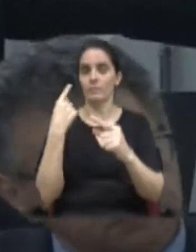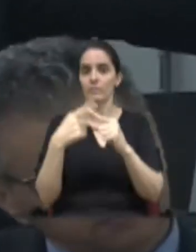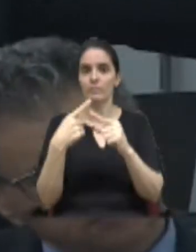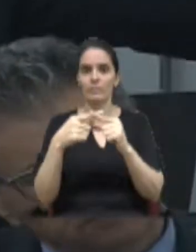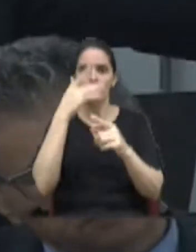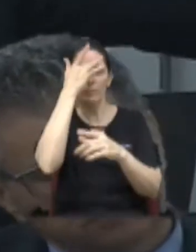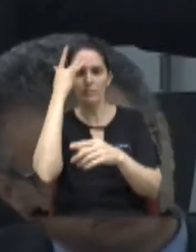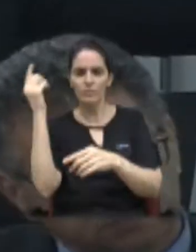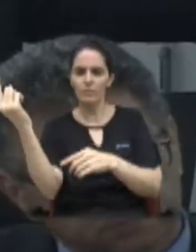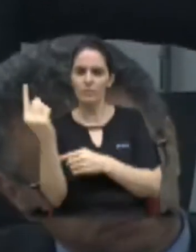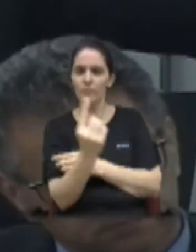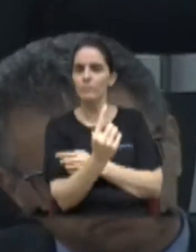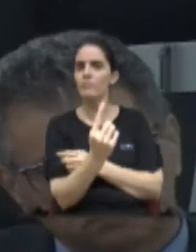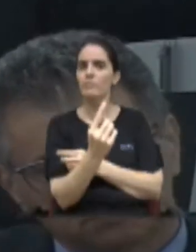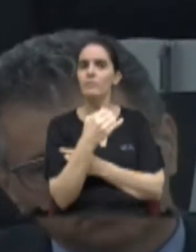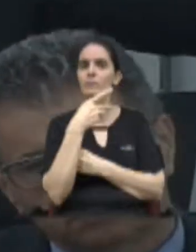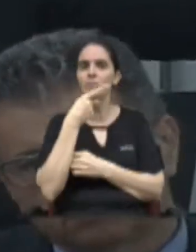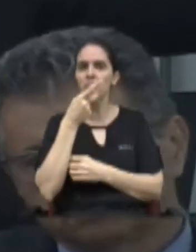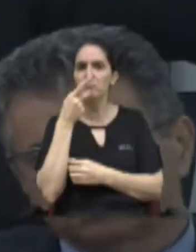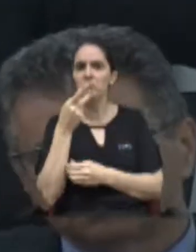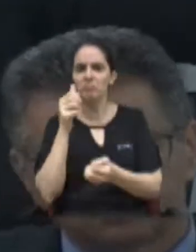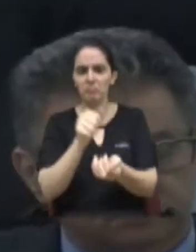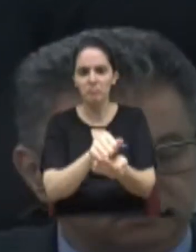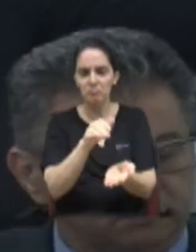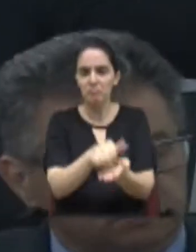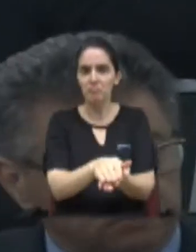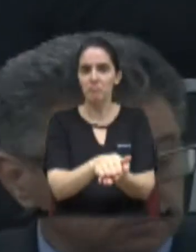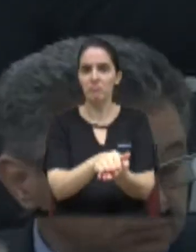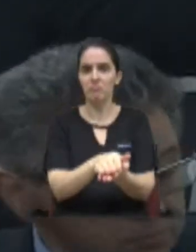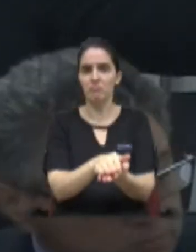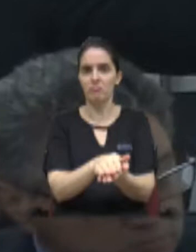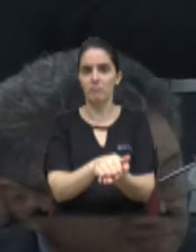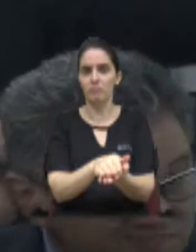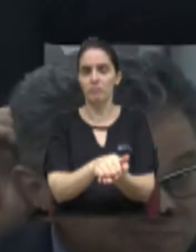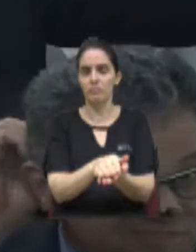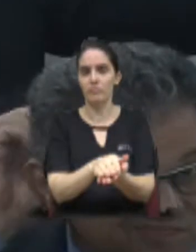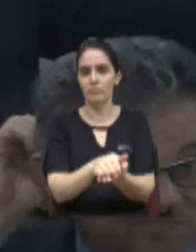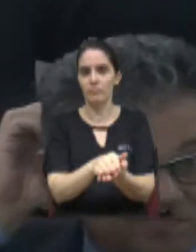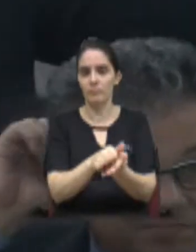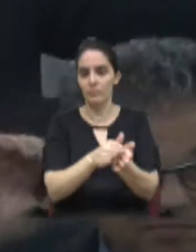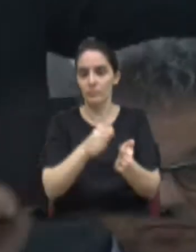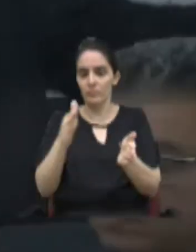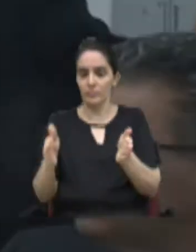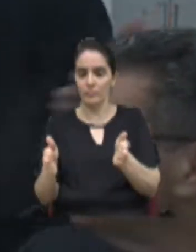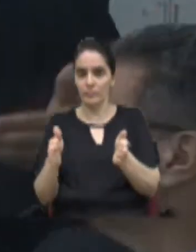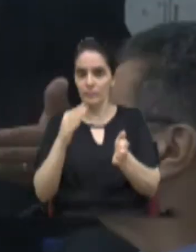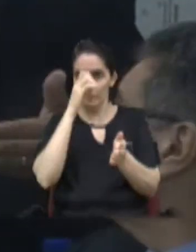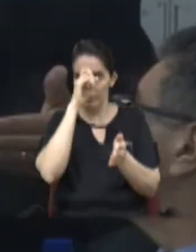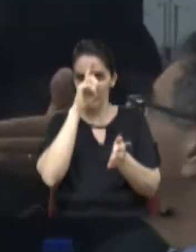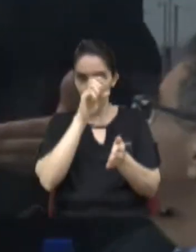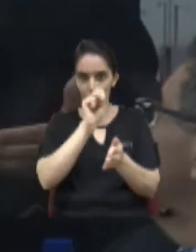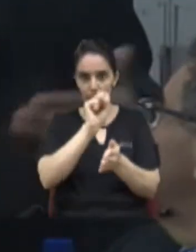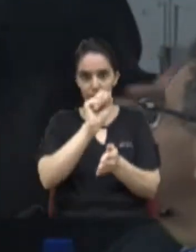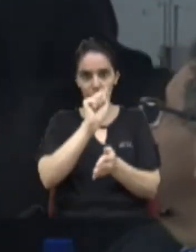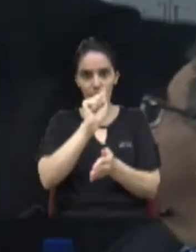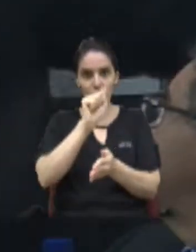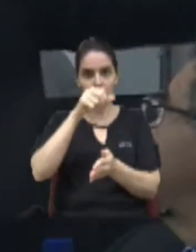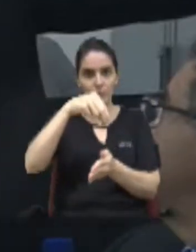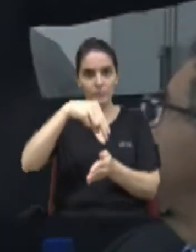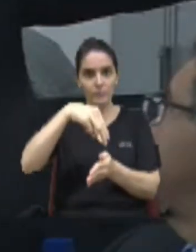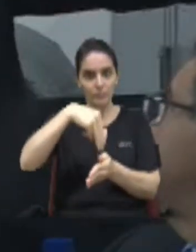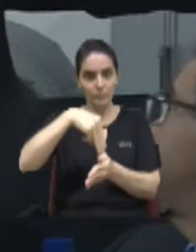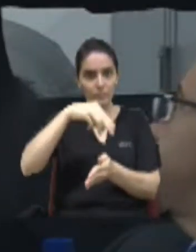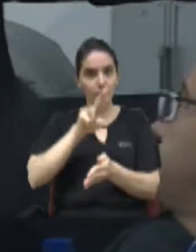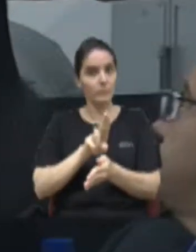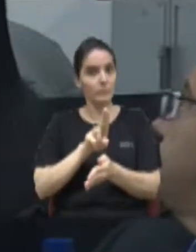que veio aqui e falou que tomou multa em frente ao SAMU, e estava errado, não foi, Vaguinho? Ela veio e falou que